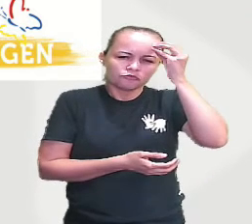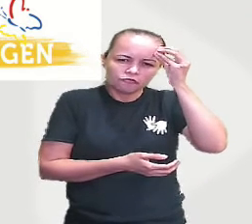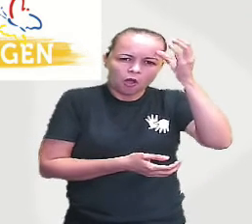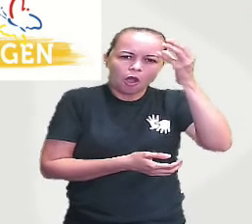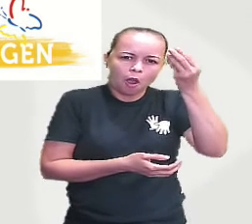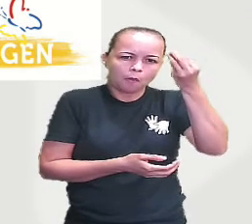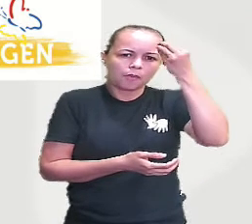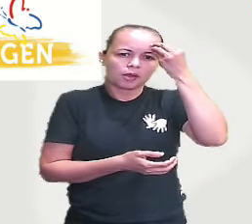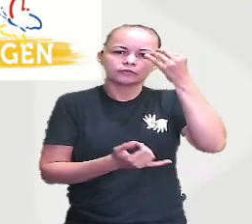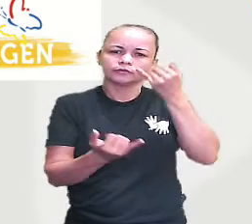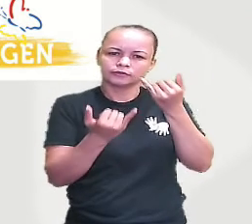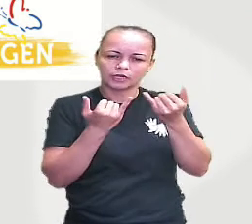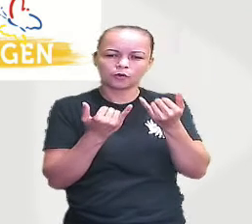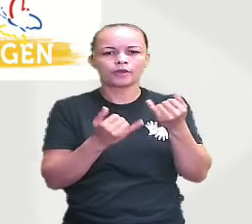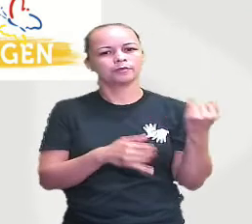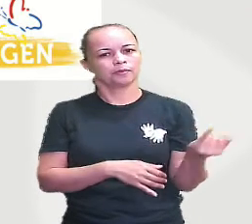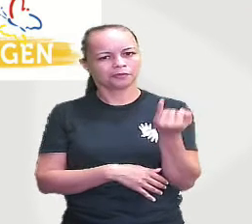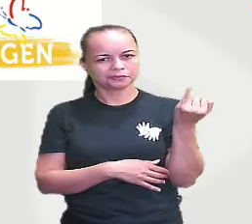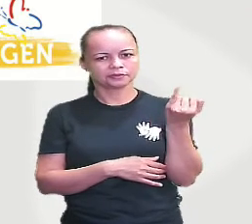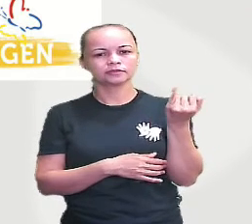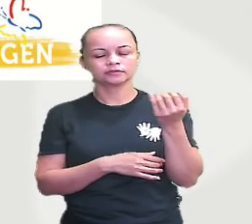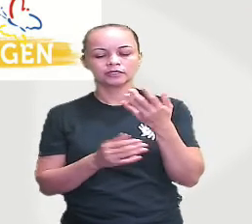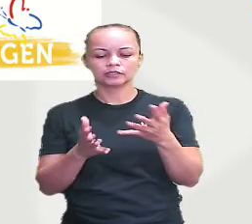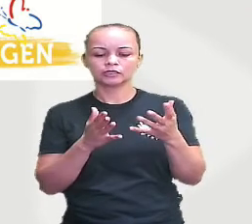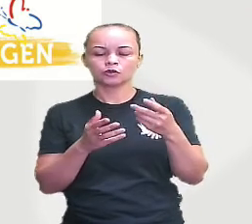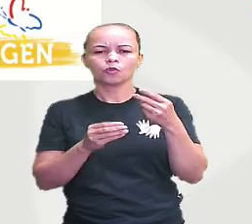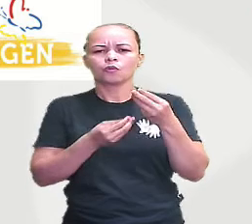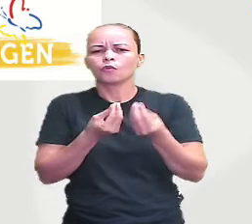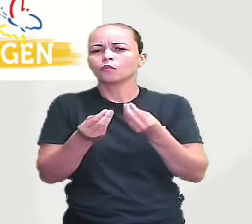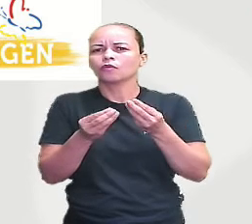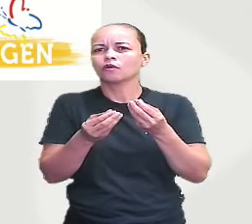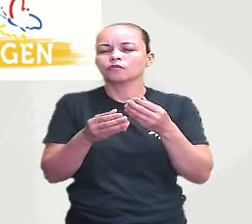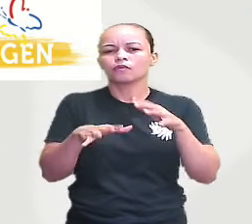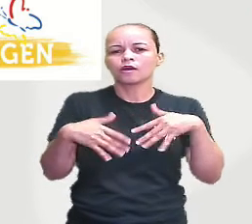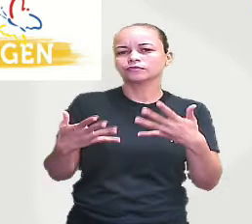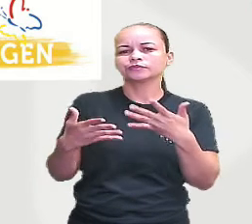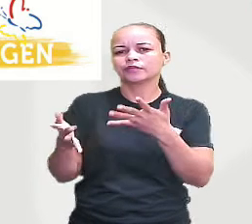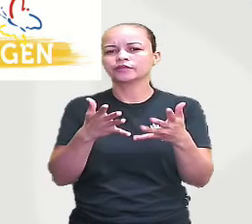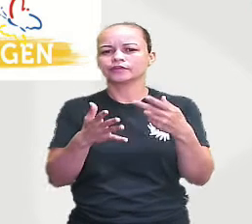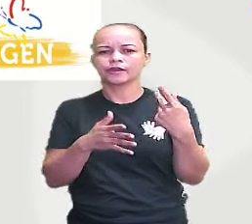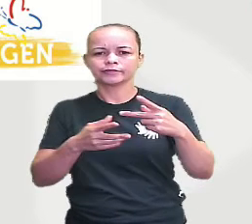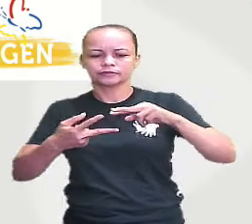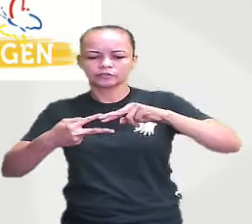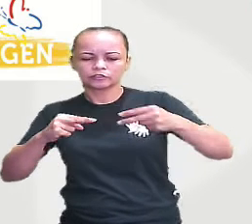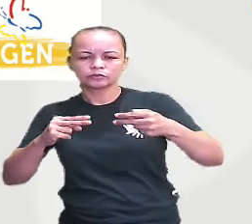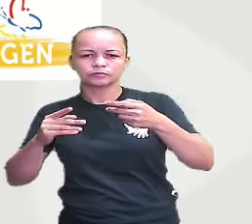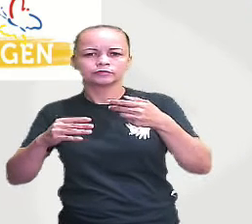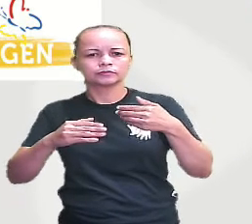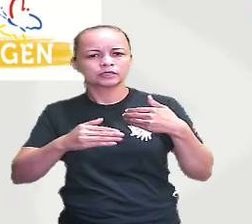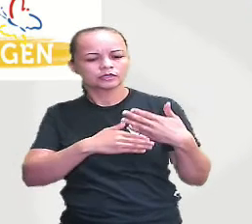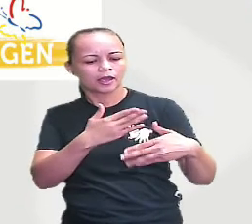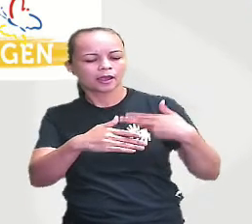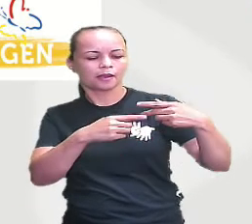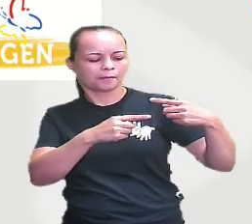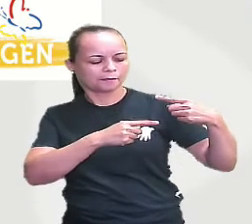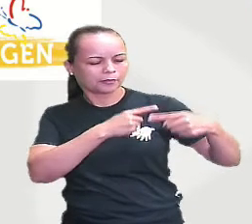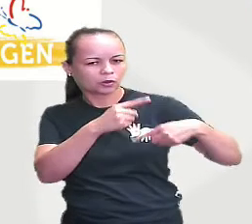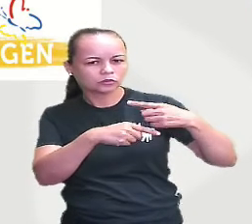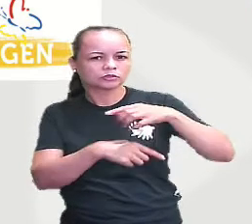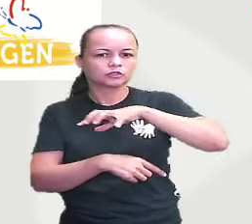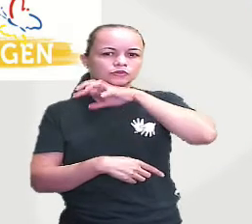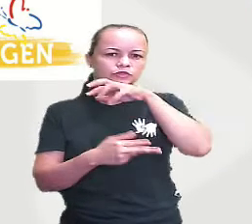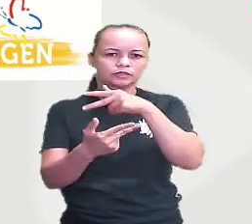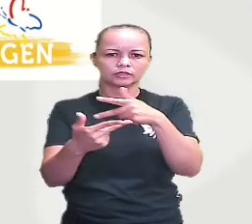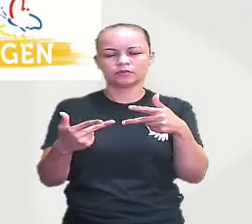muito valiosa. Então, qual seria essas células germinativas? Qual seria essas células que permitem a reprodução dos animais,